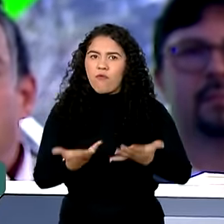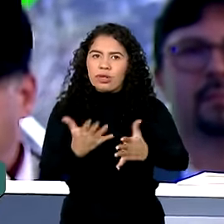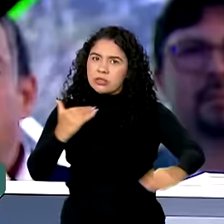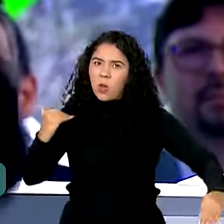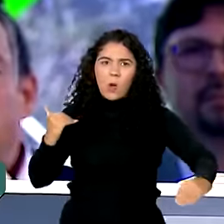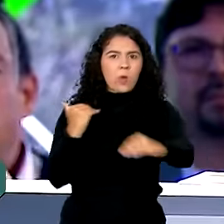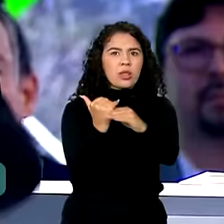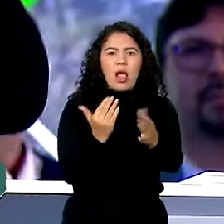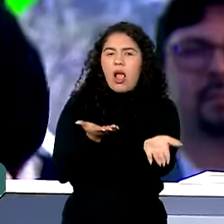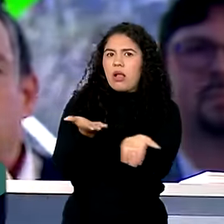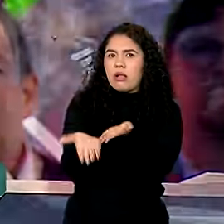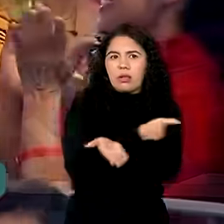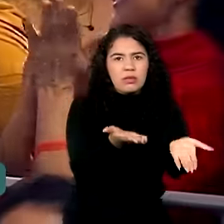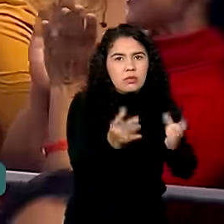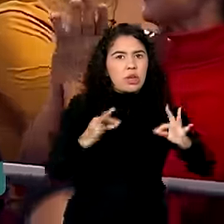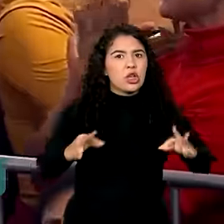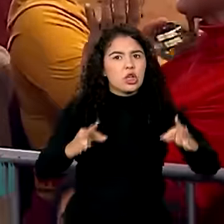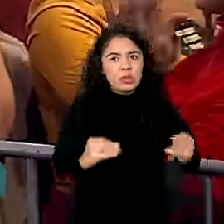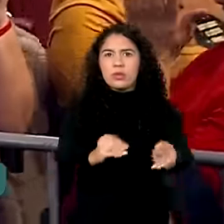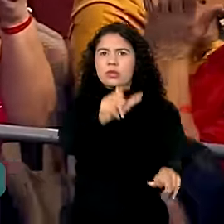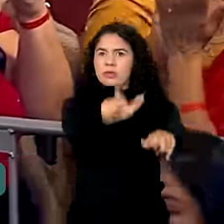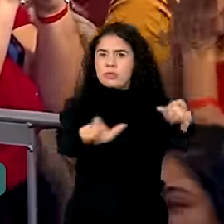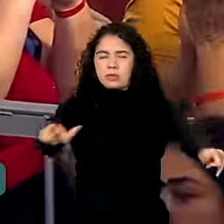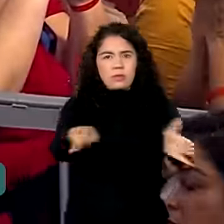tratamento a todos os seus filhos.